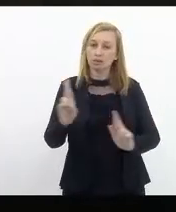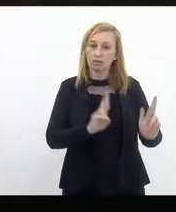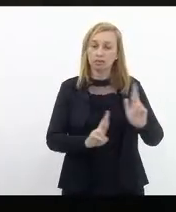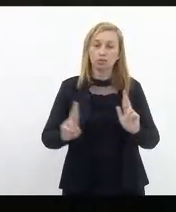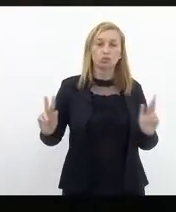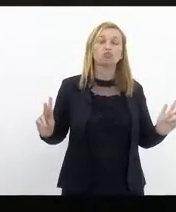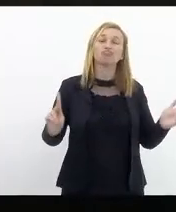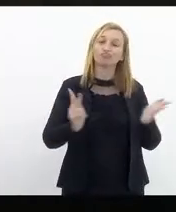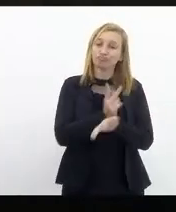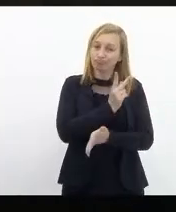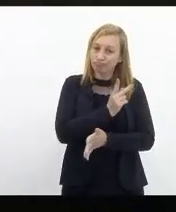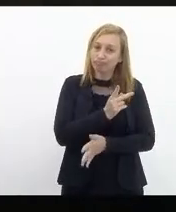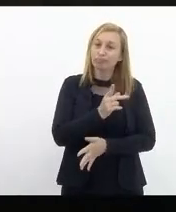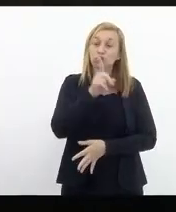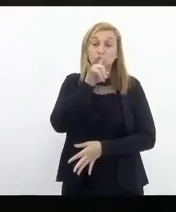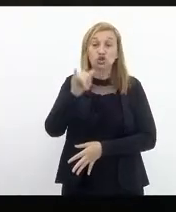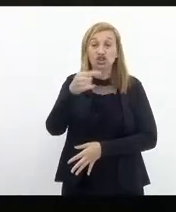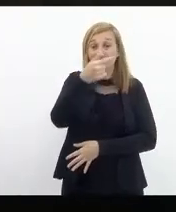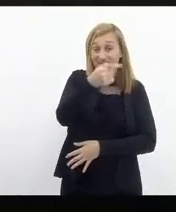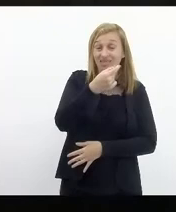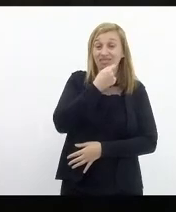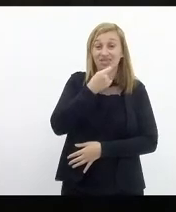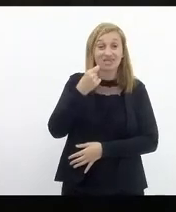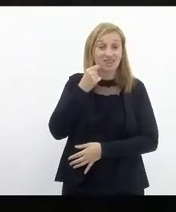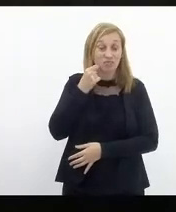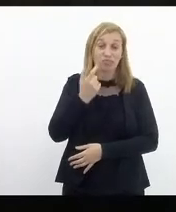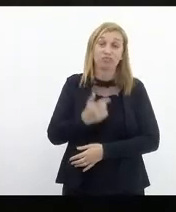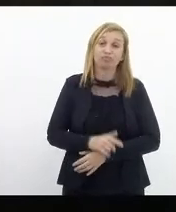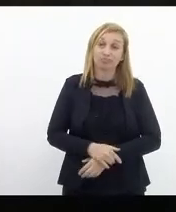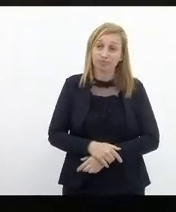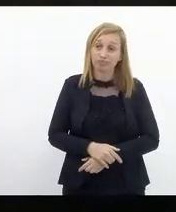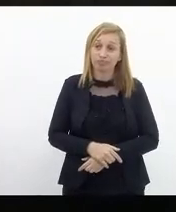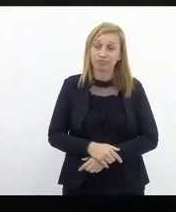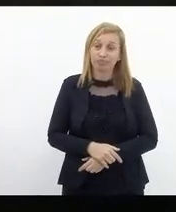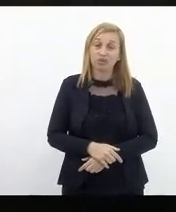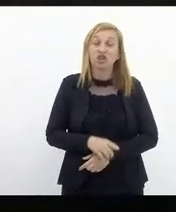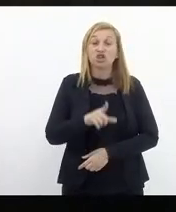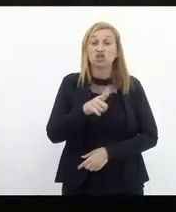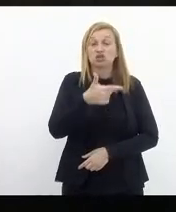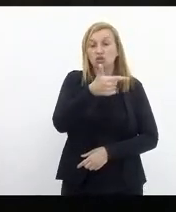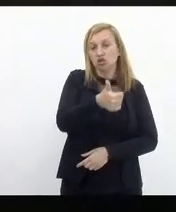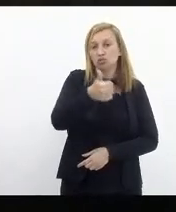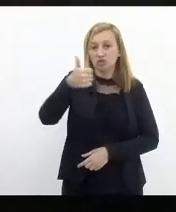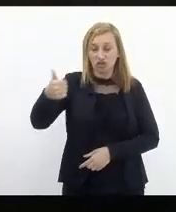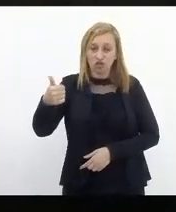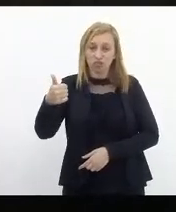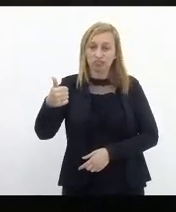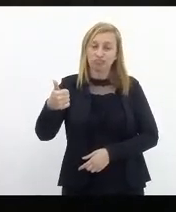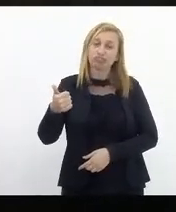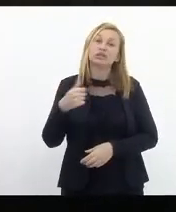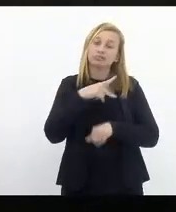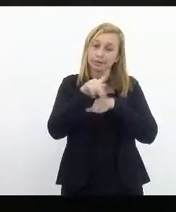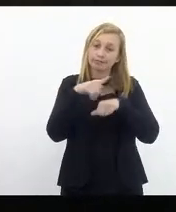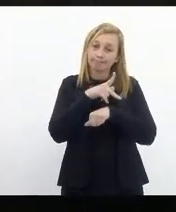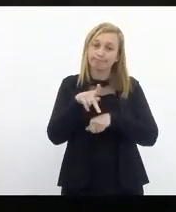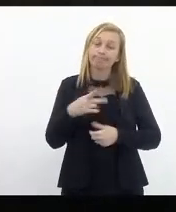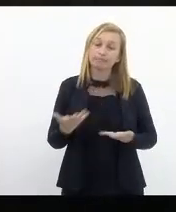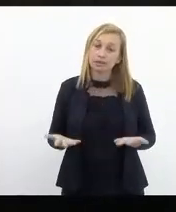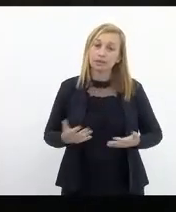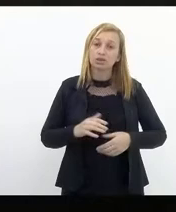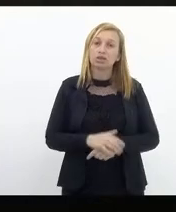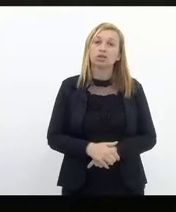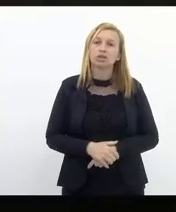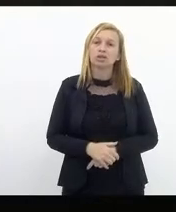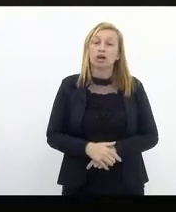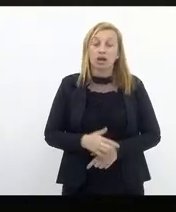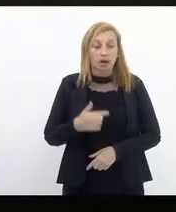acontecimentos do dia 7 de setembro de 2021 nesse país. Eu